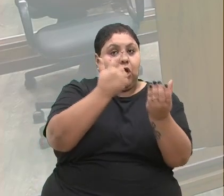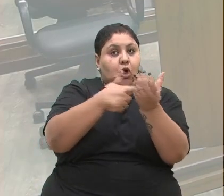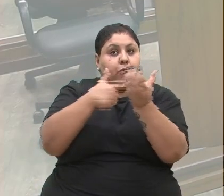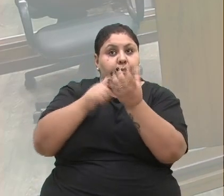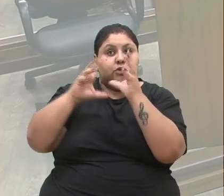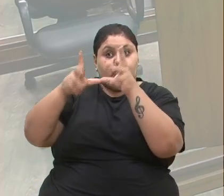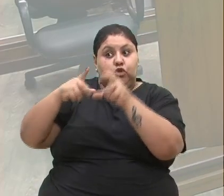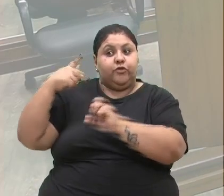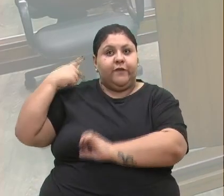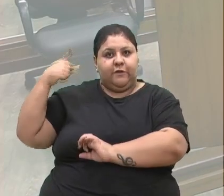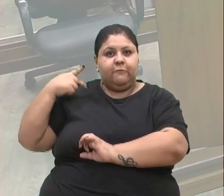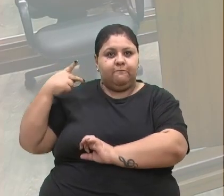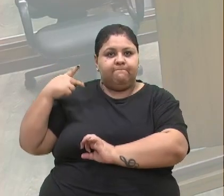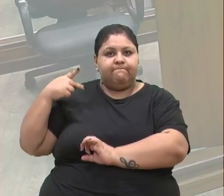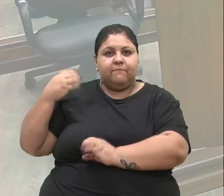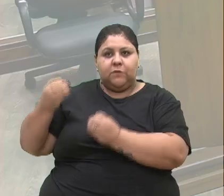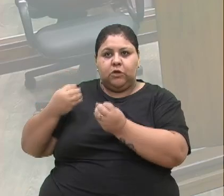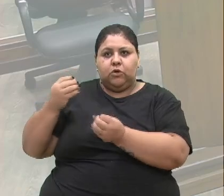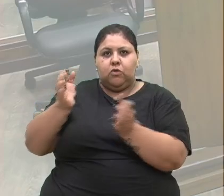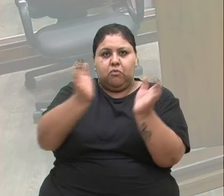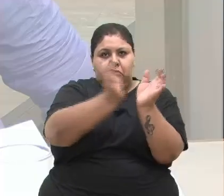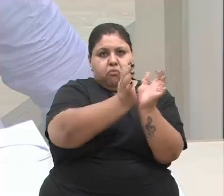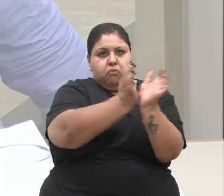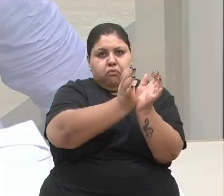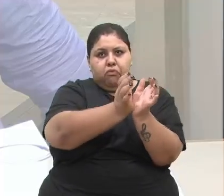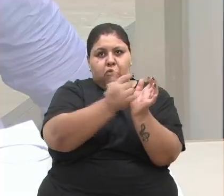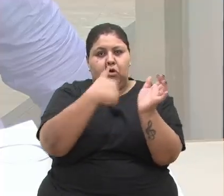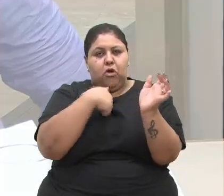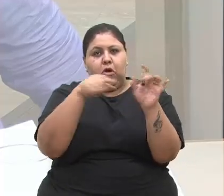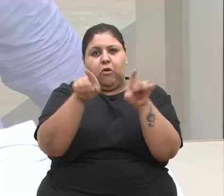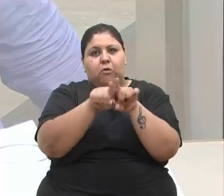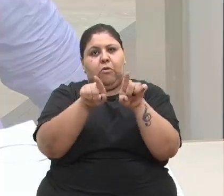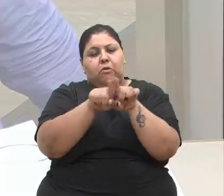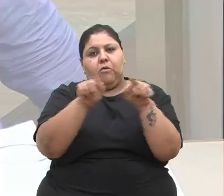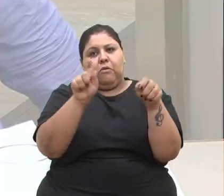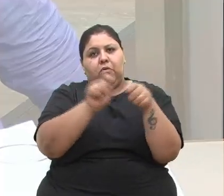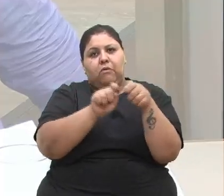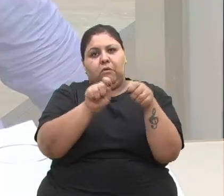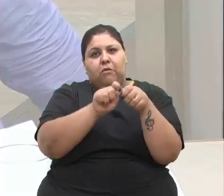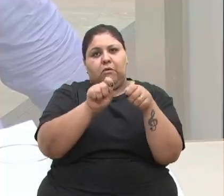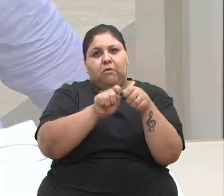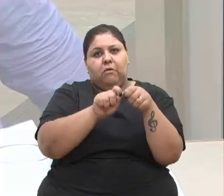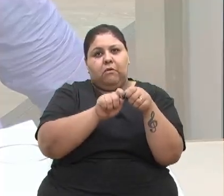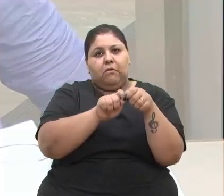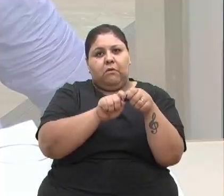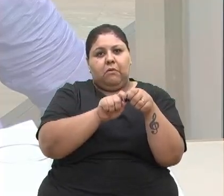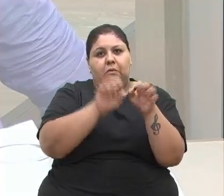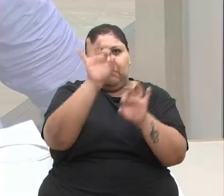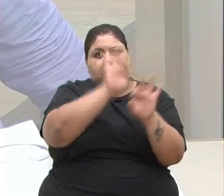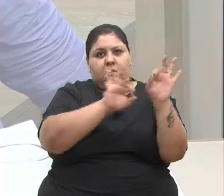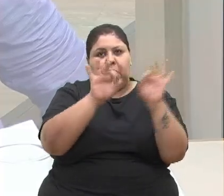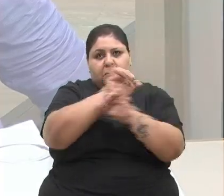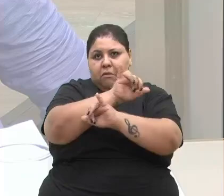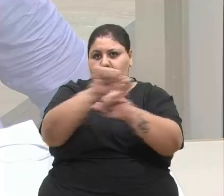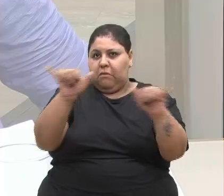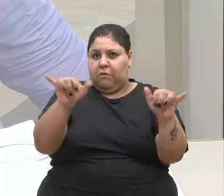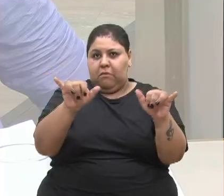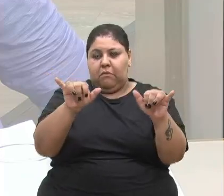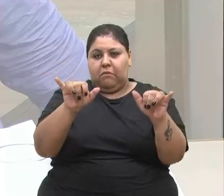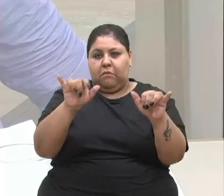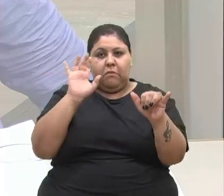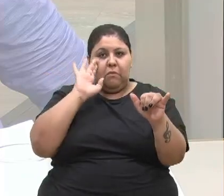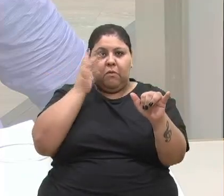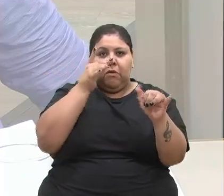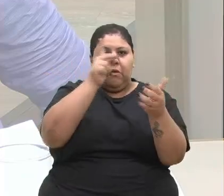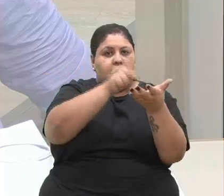desta casa. E como colega vereador Fiusa, eu também iria fazer essa correção da matéria, que não aconteceu o